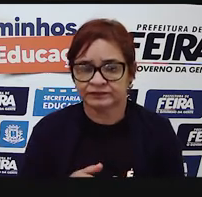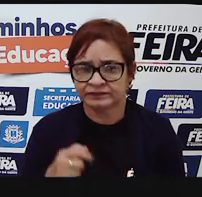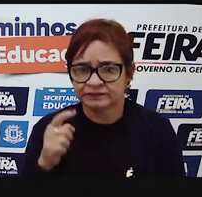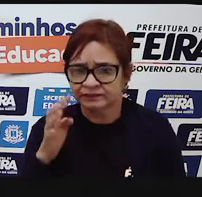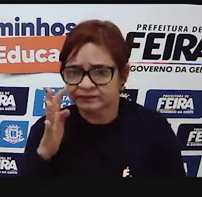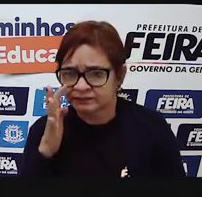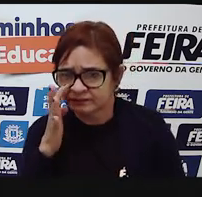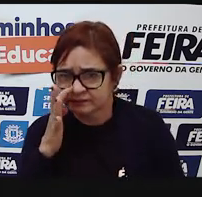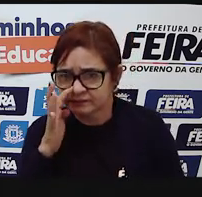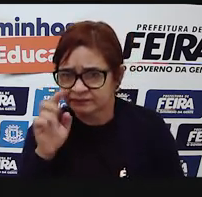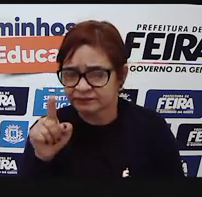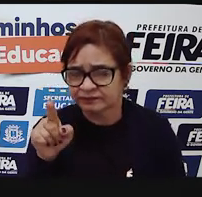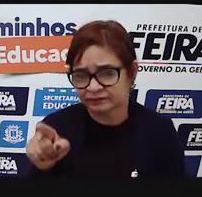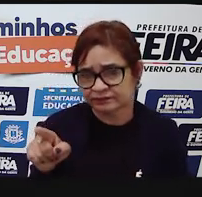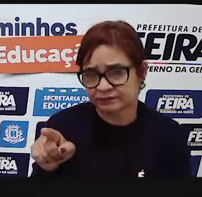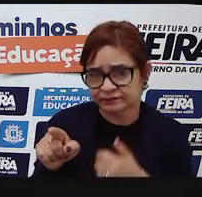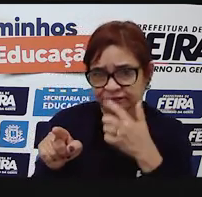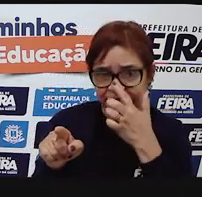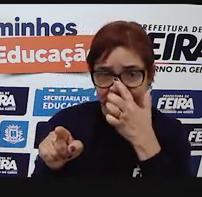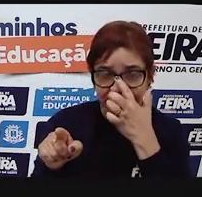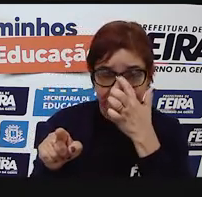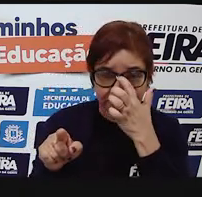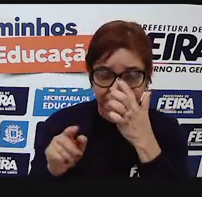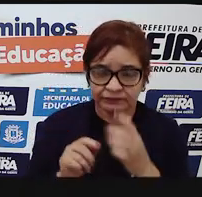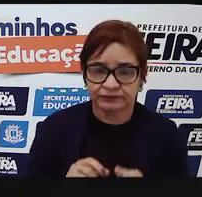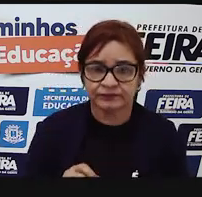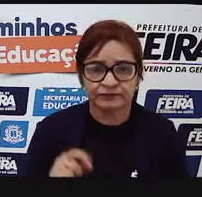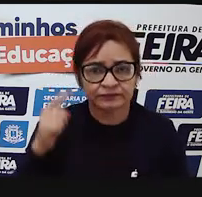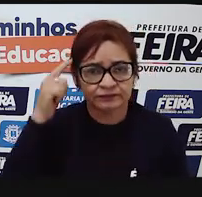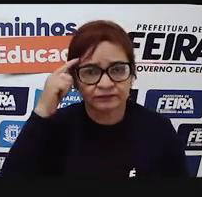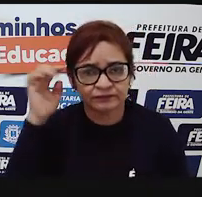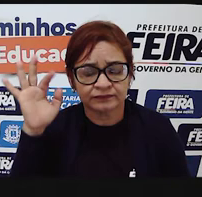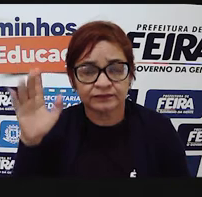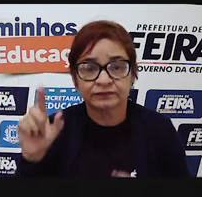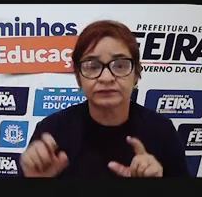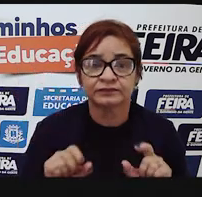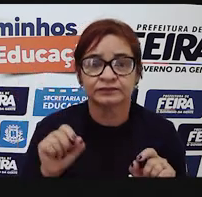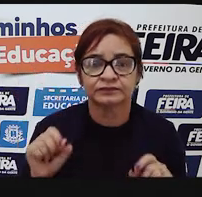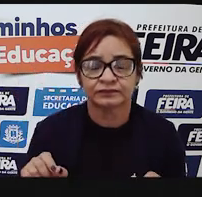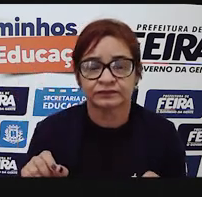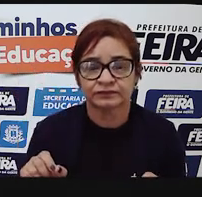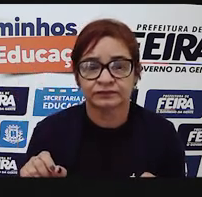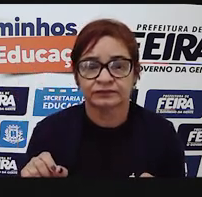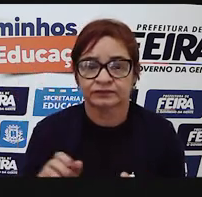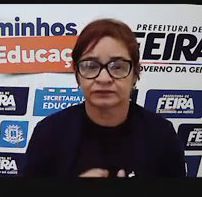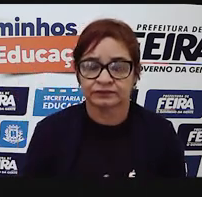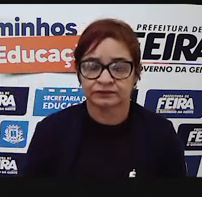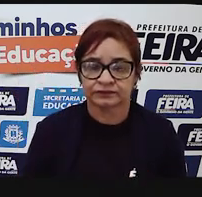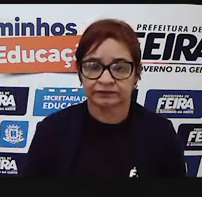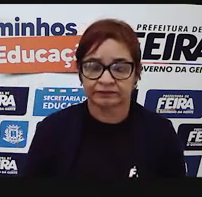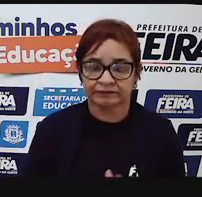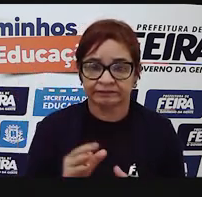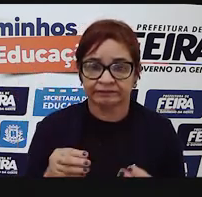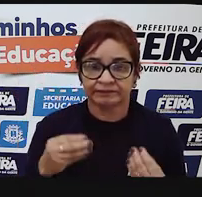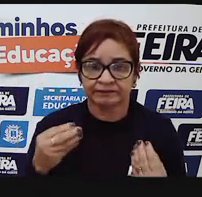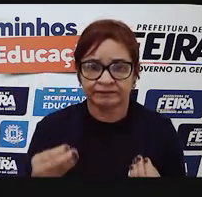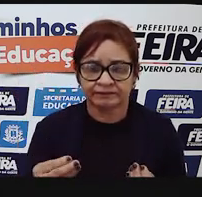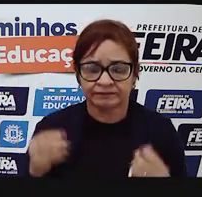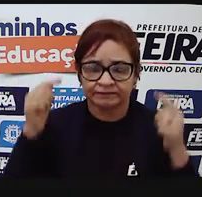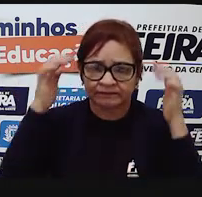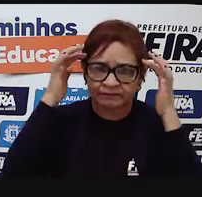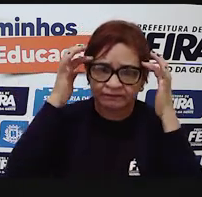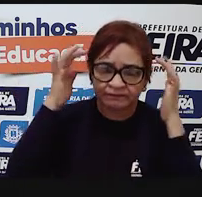observa aquela cena, o que é que você imagina que aconteceu? Quando você passa a imaginar